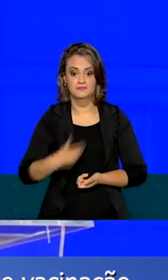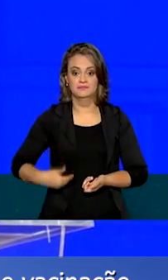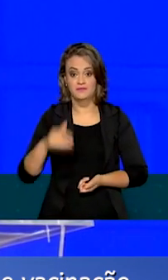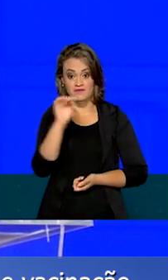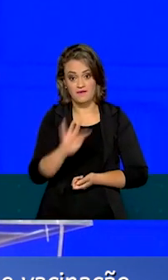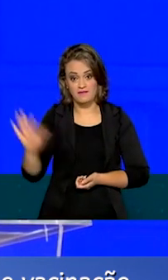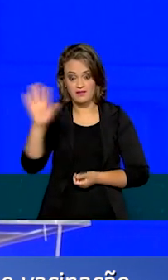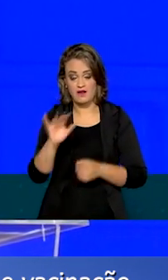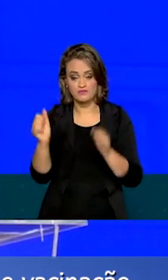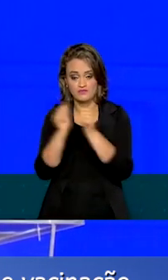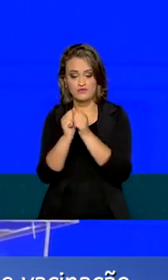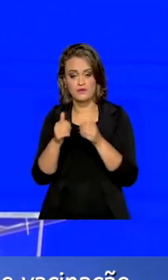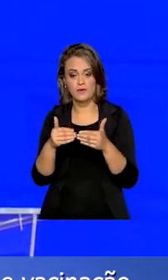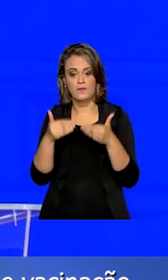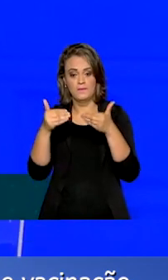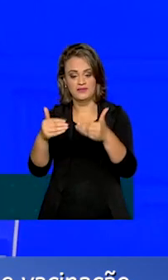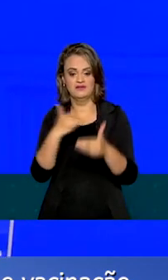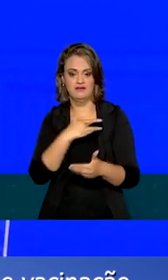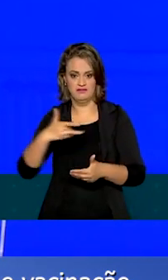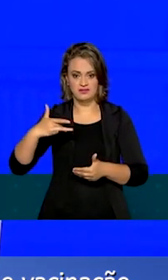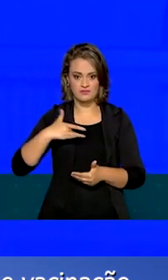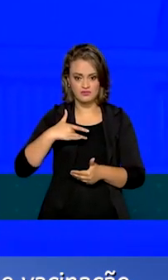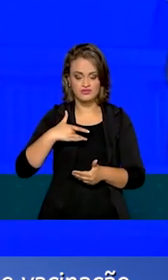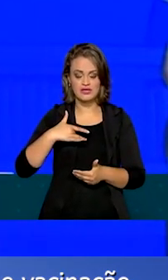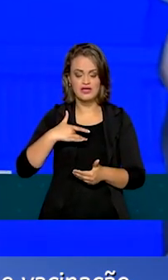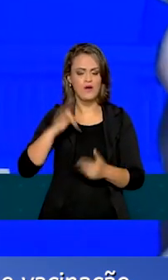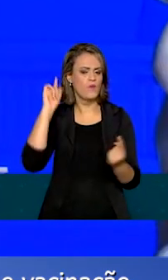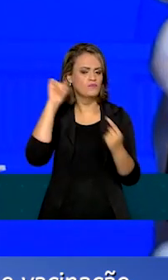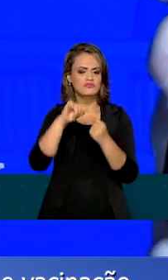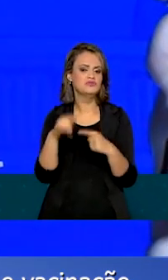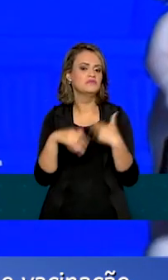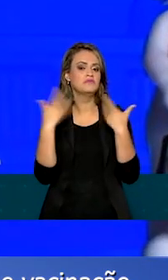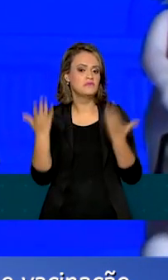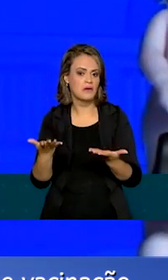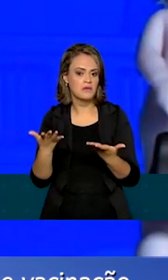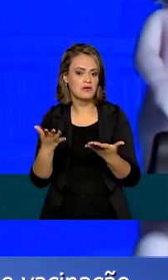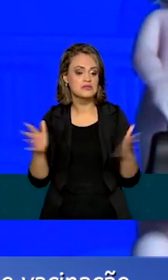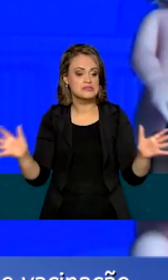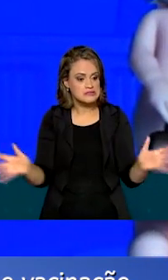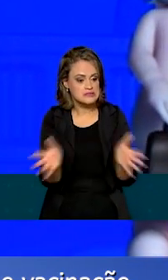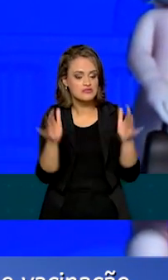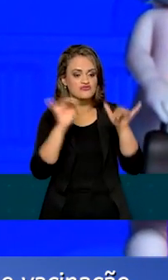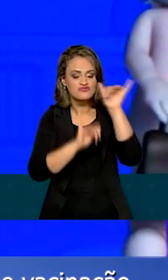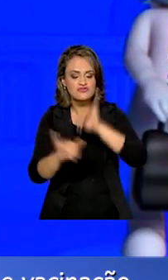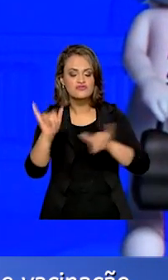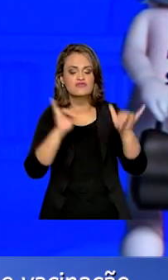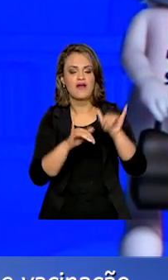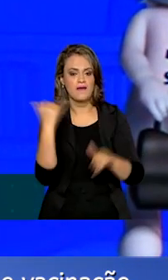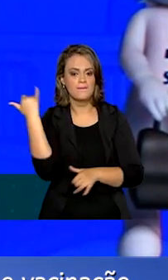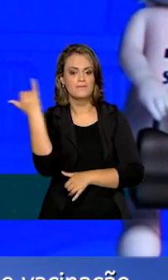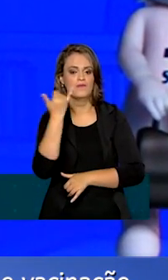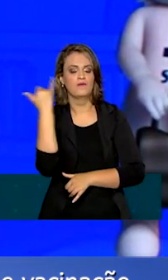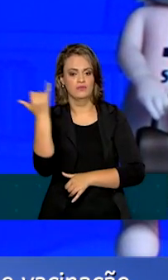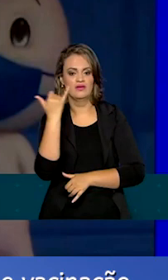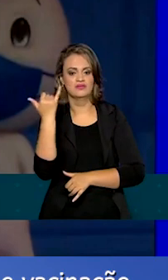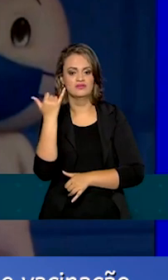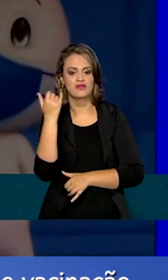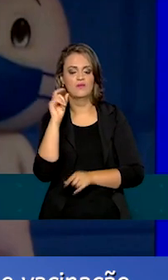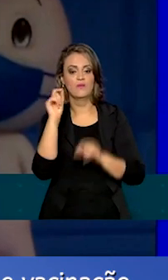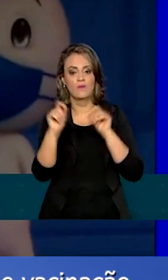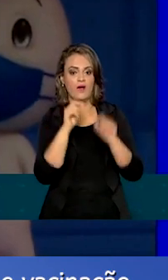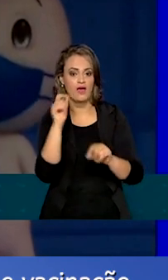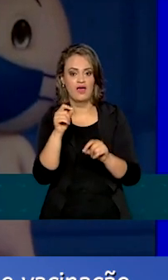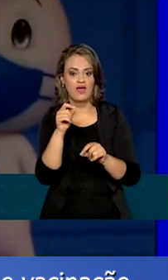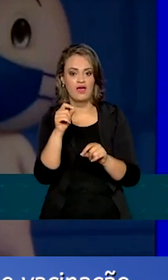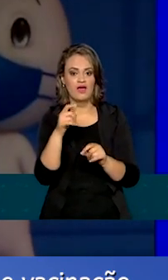por intermédio do Ministério da Saúde, tem o objetivo de reforçar cada vez mais a nossa campanha